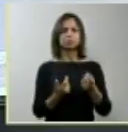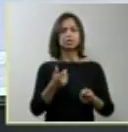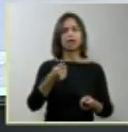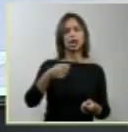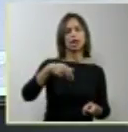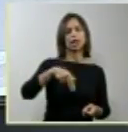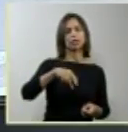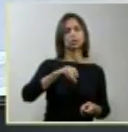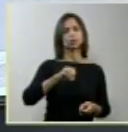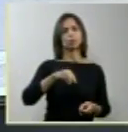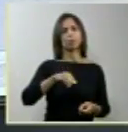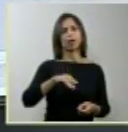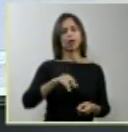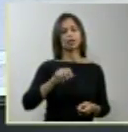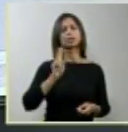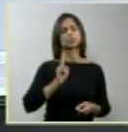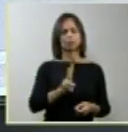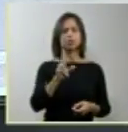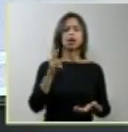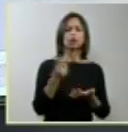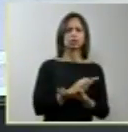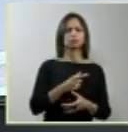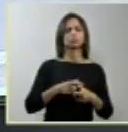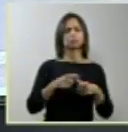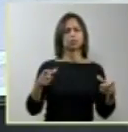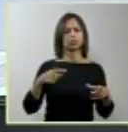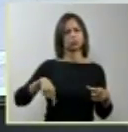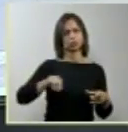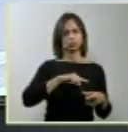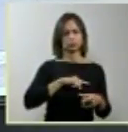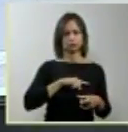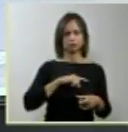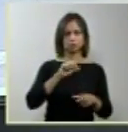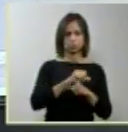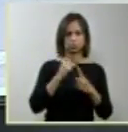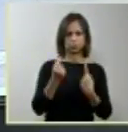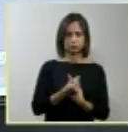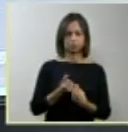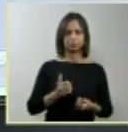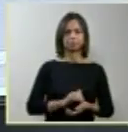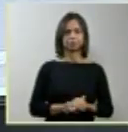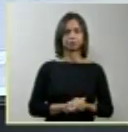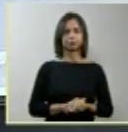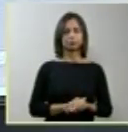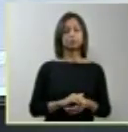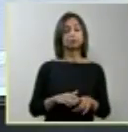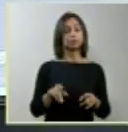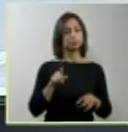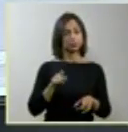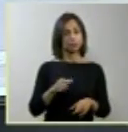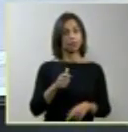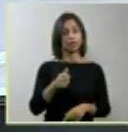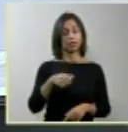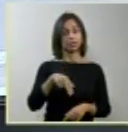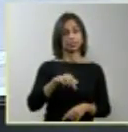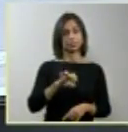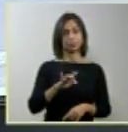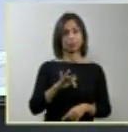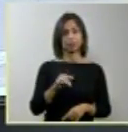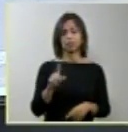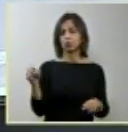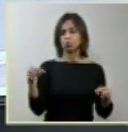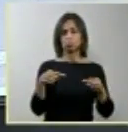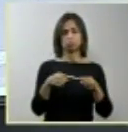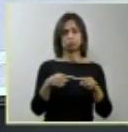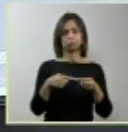frequentes, mais prevalentes no nosso meio. E ela é incompatível com a vida.